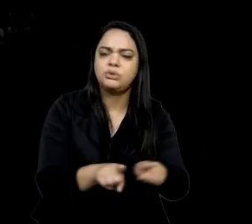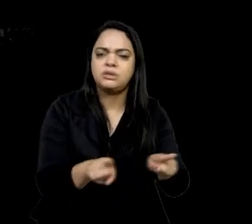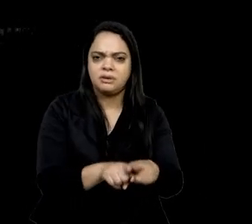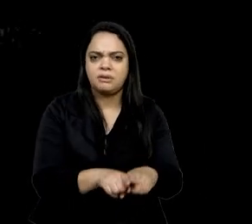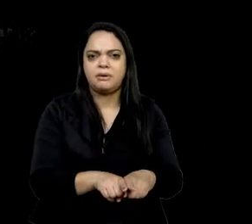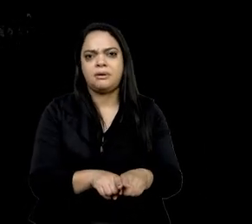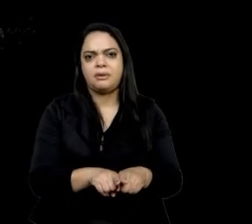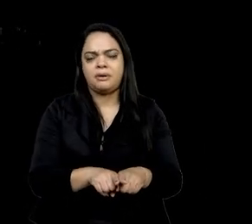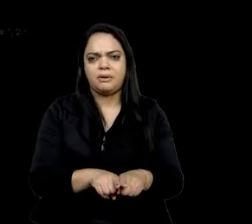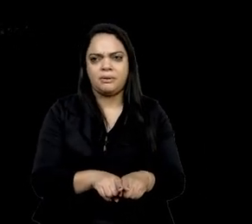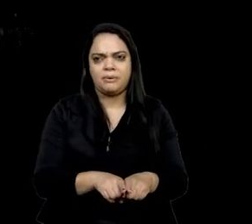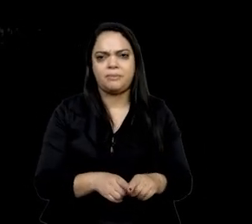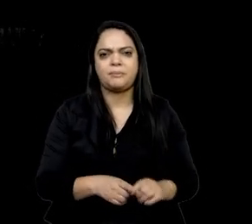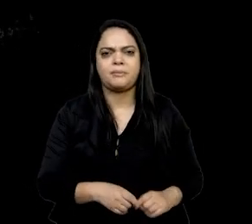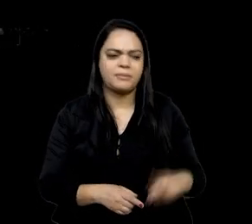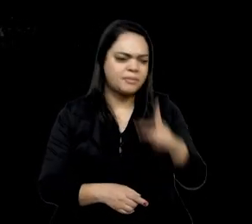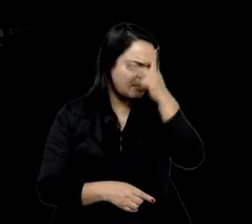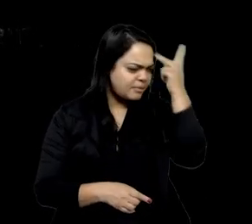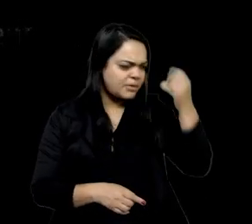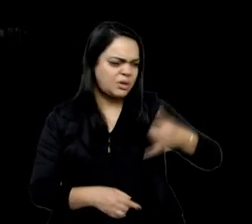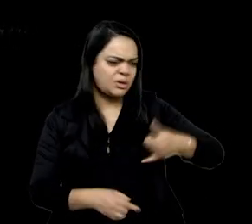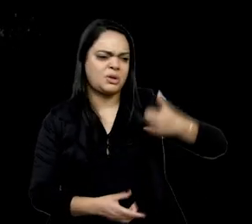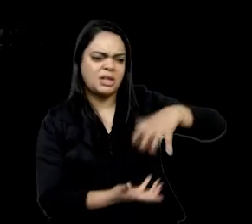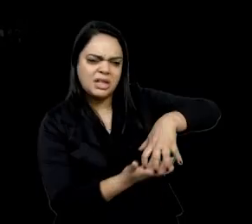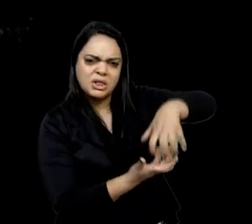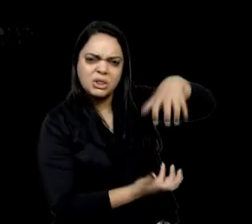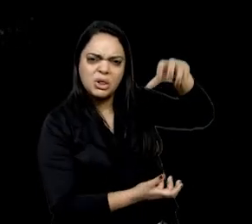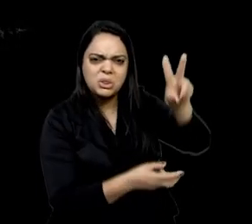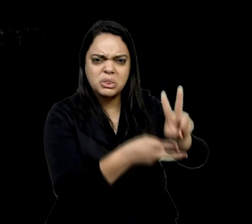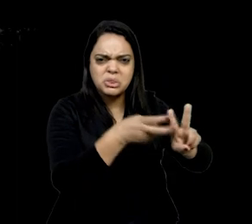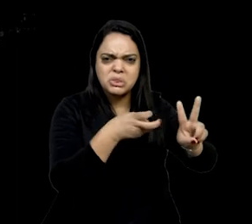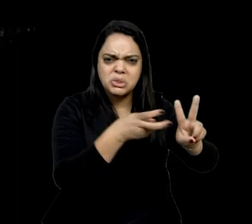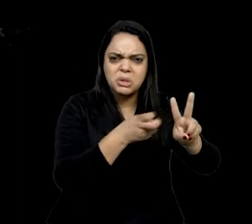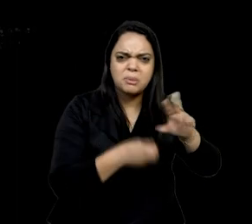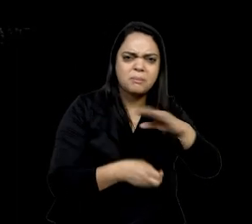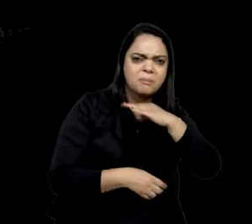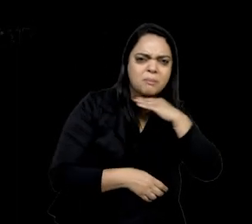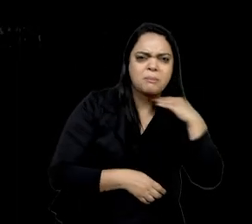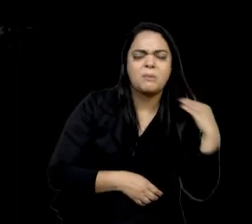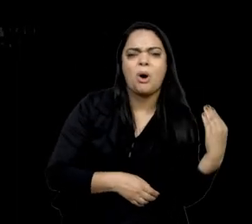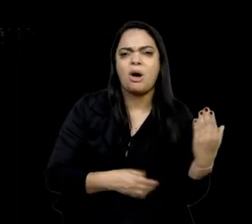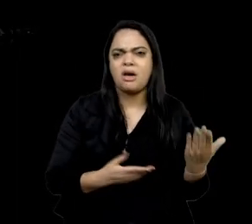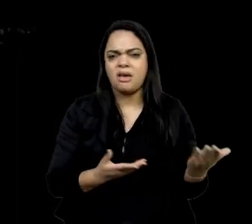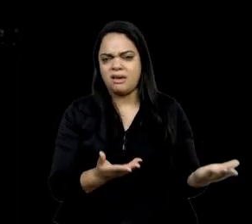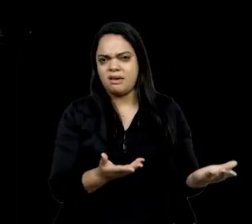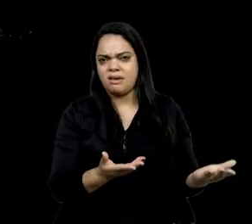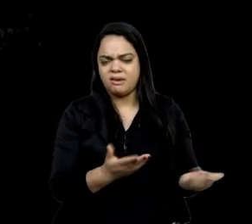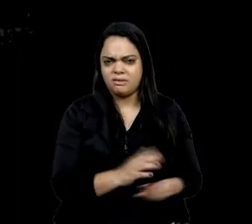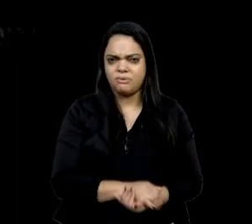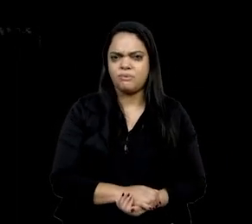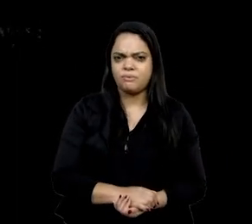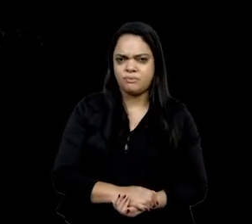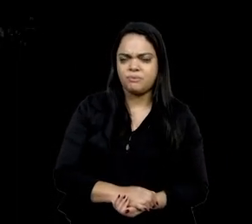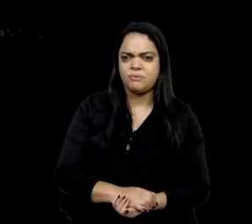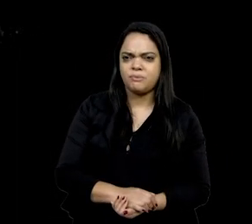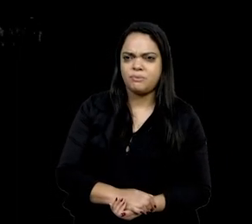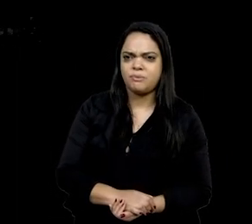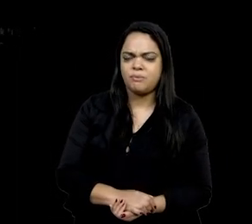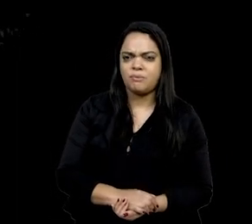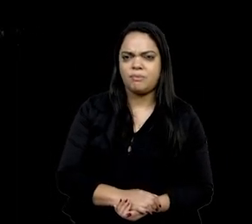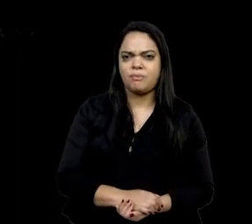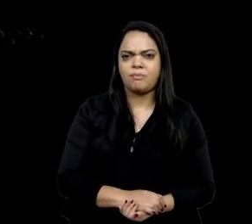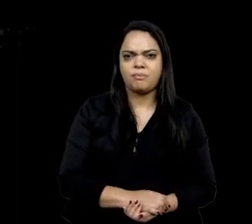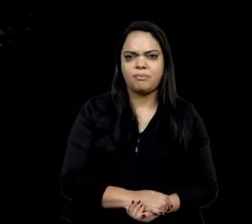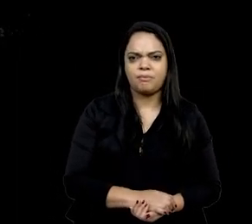Os anciãos que morrem muitas vezes interrompem a transmissão de conhecimento, né? E com isso, bibliotecas